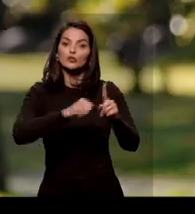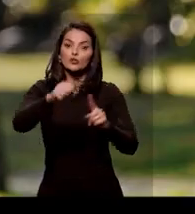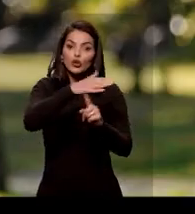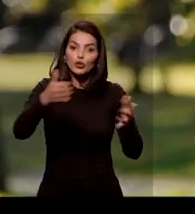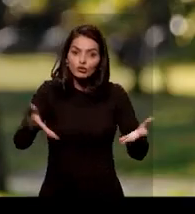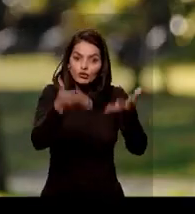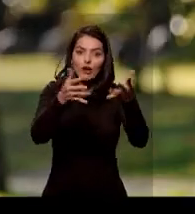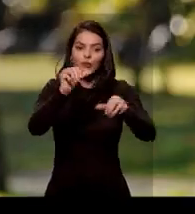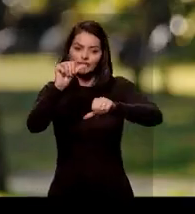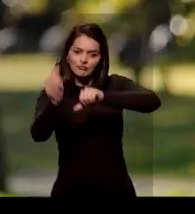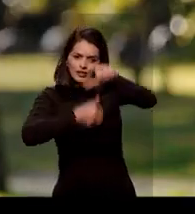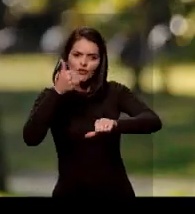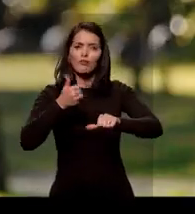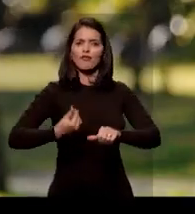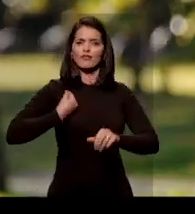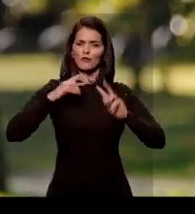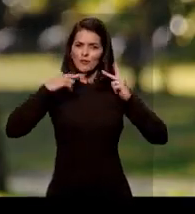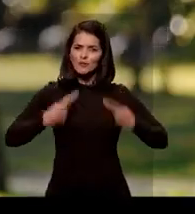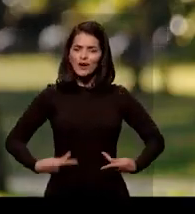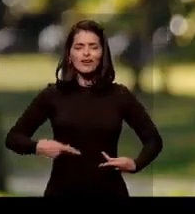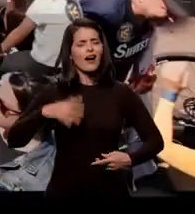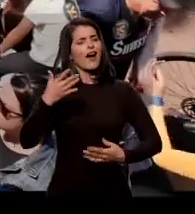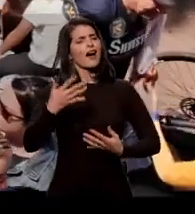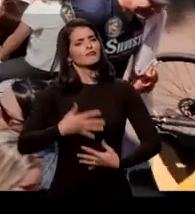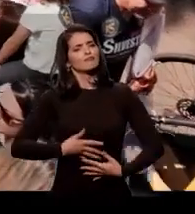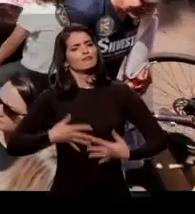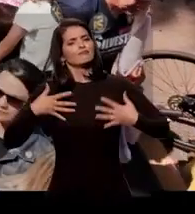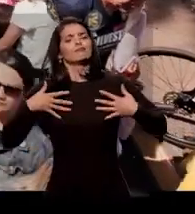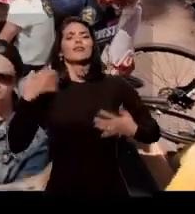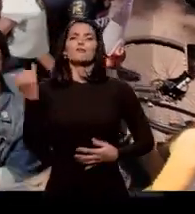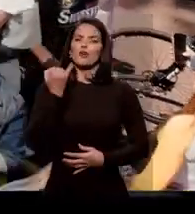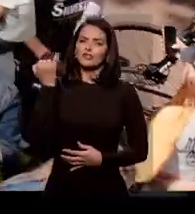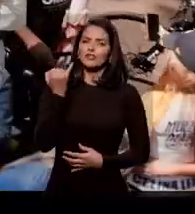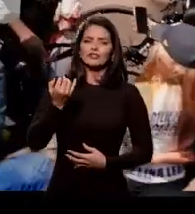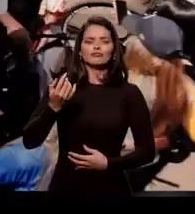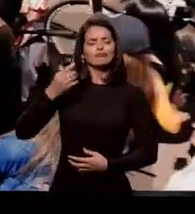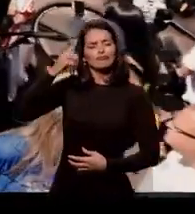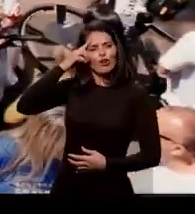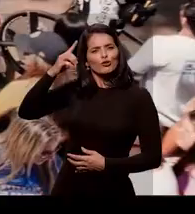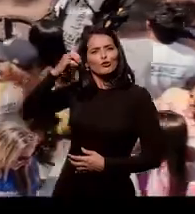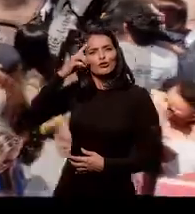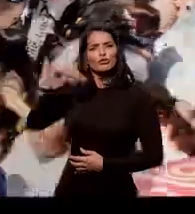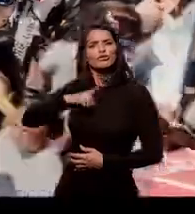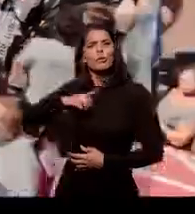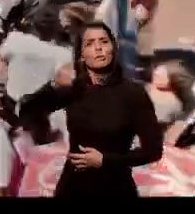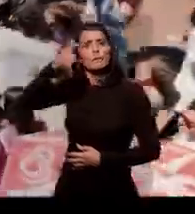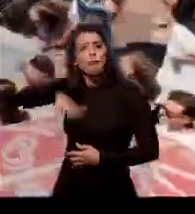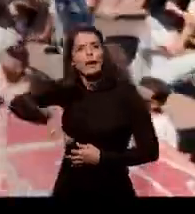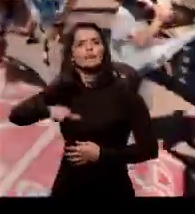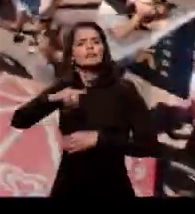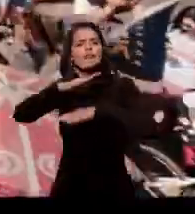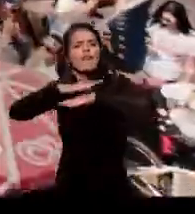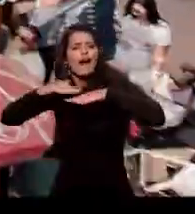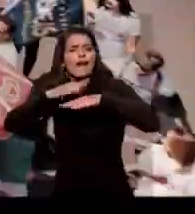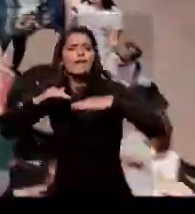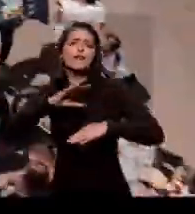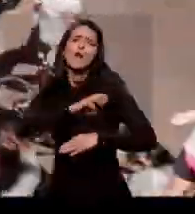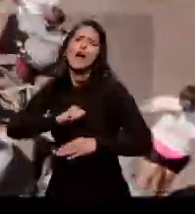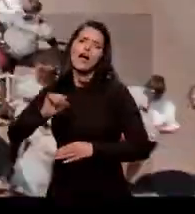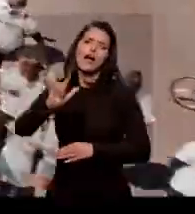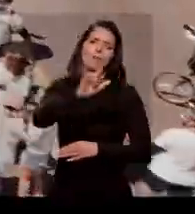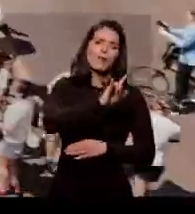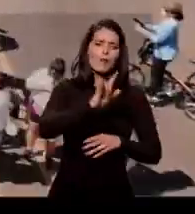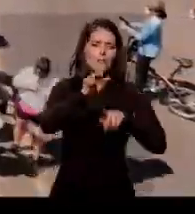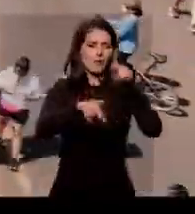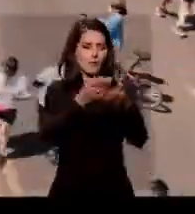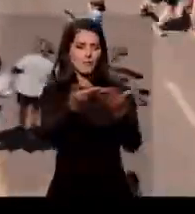transformar a vida de um ser humano é muito importante. E cada dia que passa eu tenho mais carinho, mais amor pela população e mais vontade de